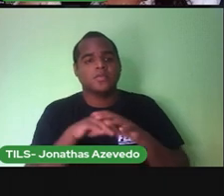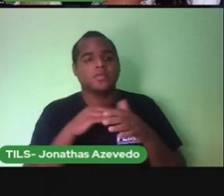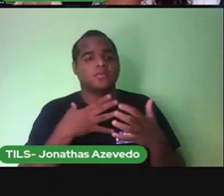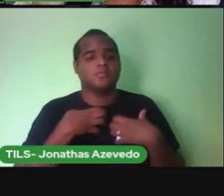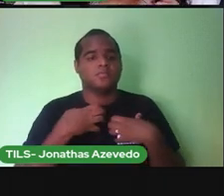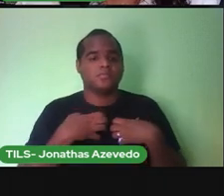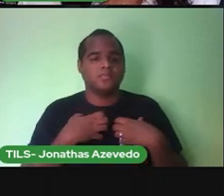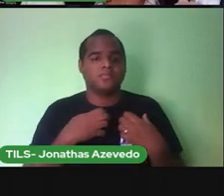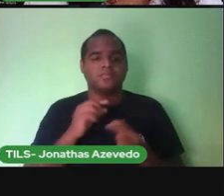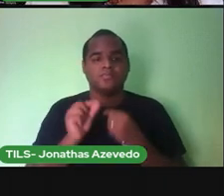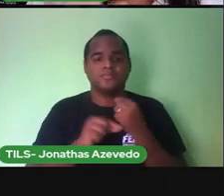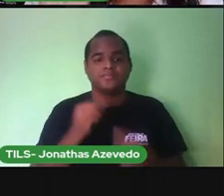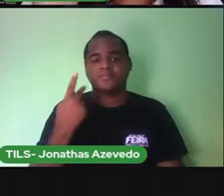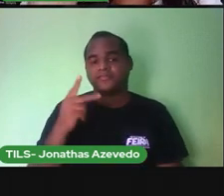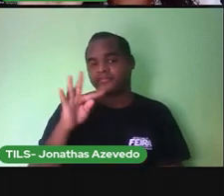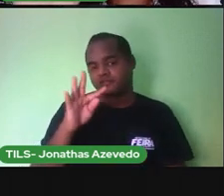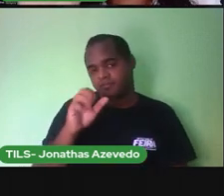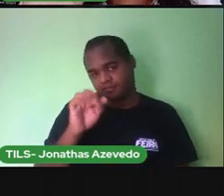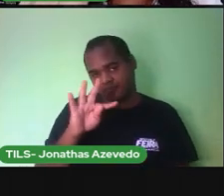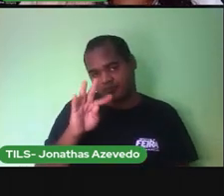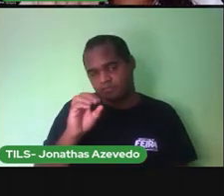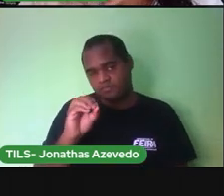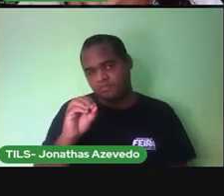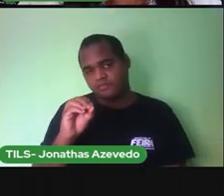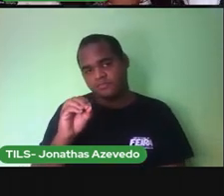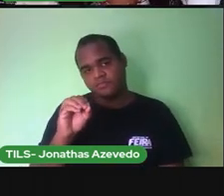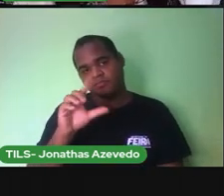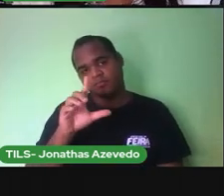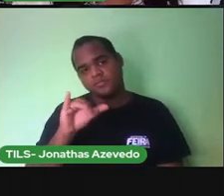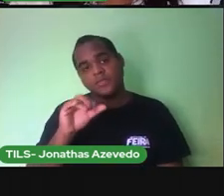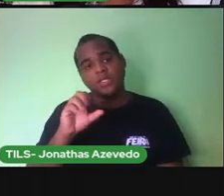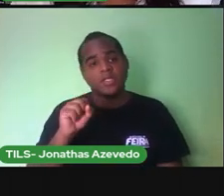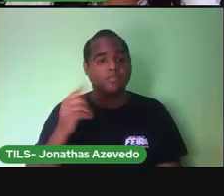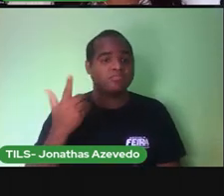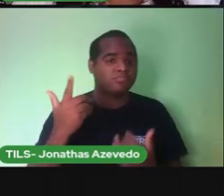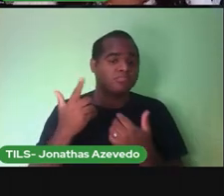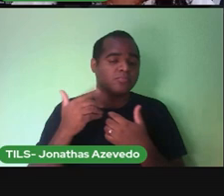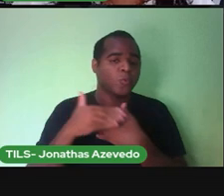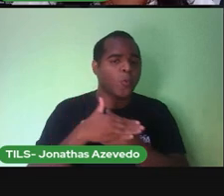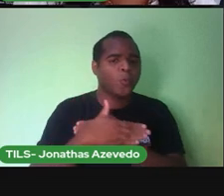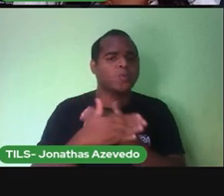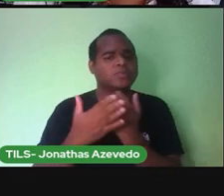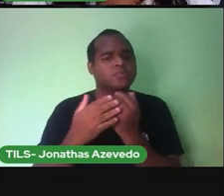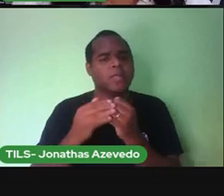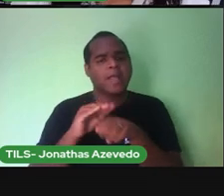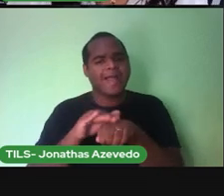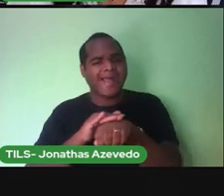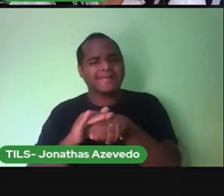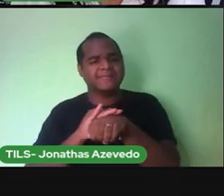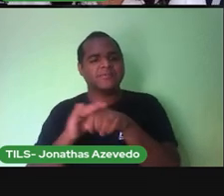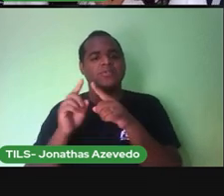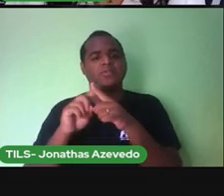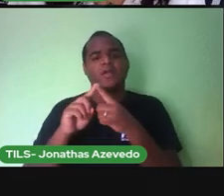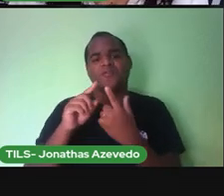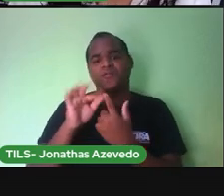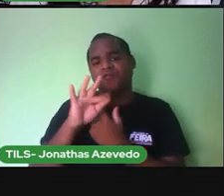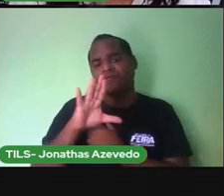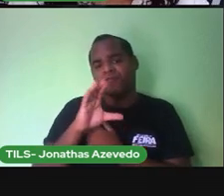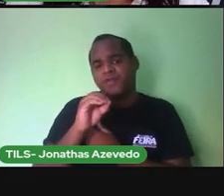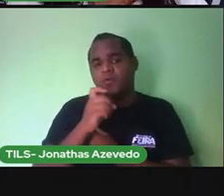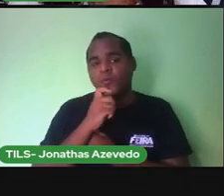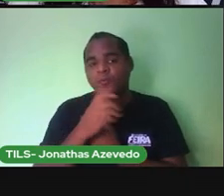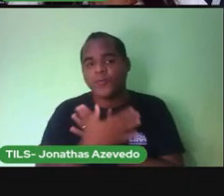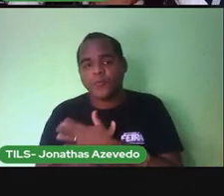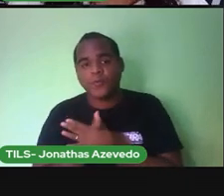tato A gente sente o que é liso O que é grosso O que é áspero O que é frio O que é quente Através do